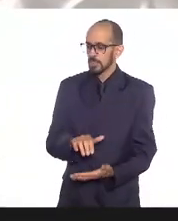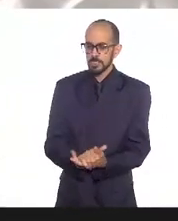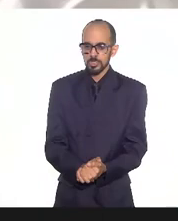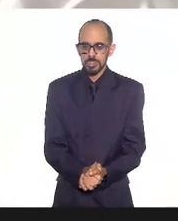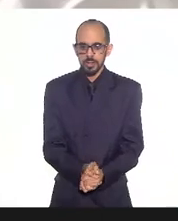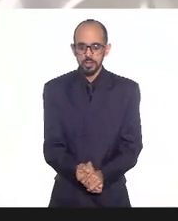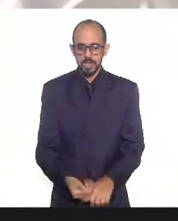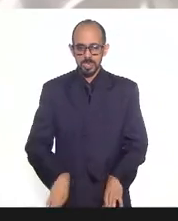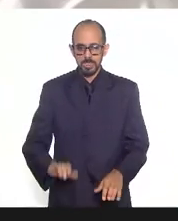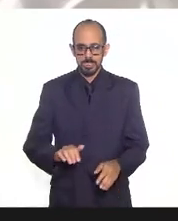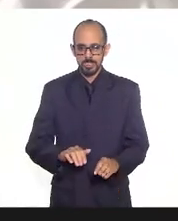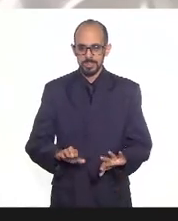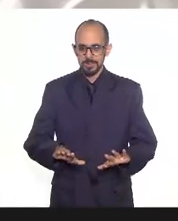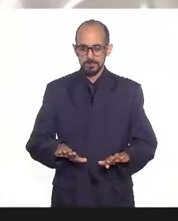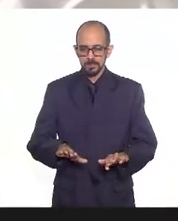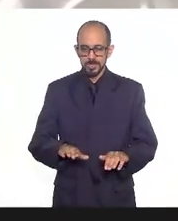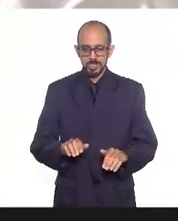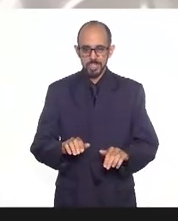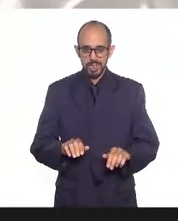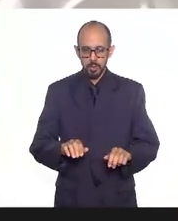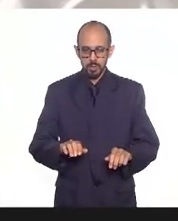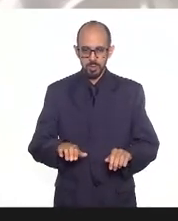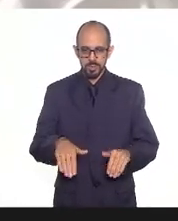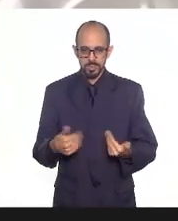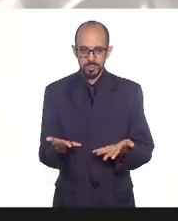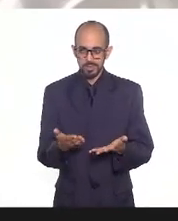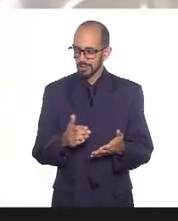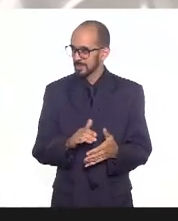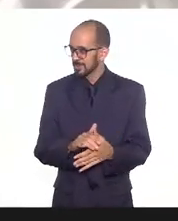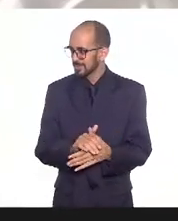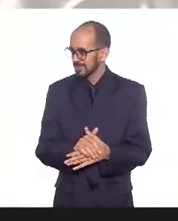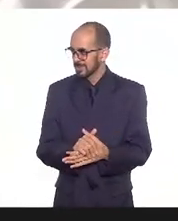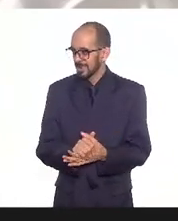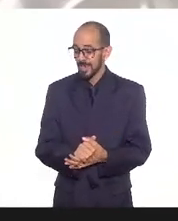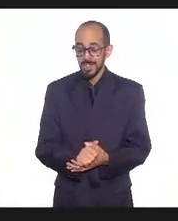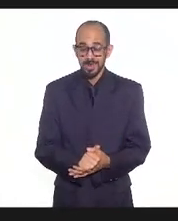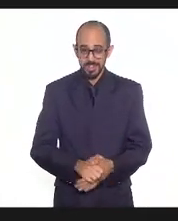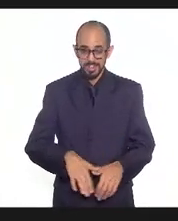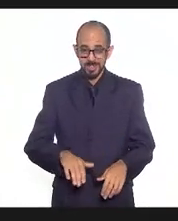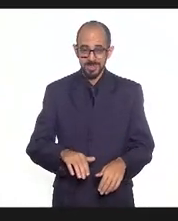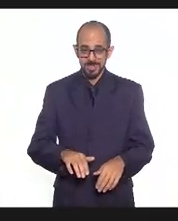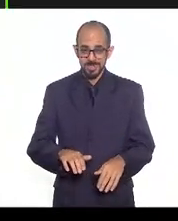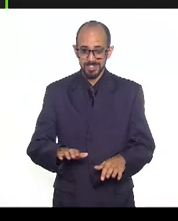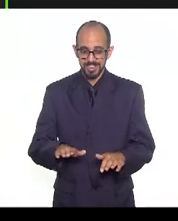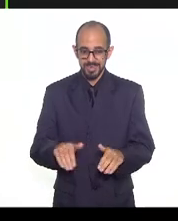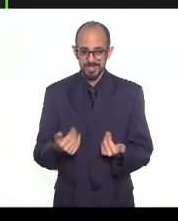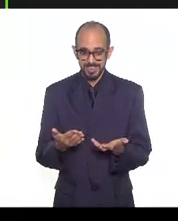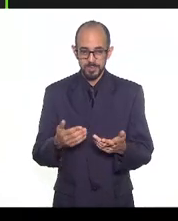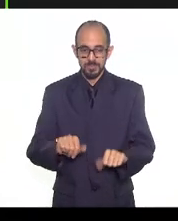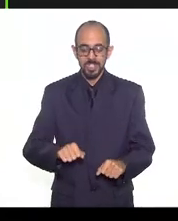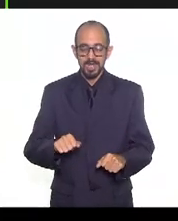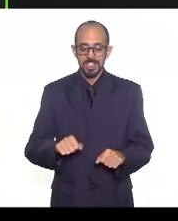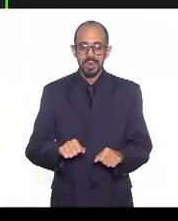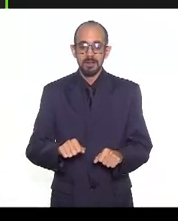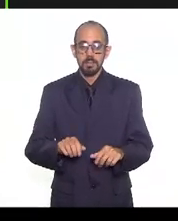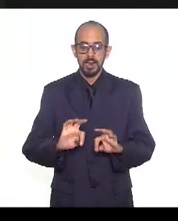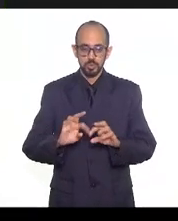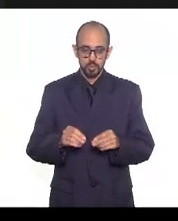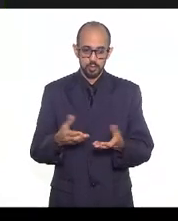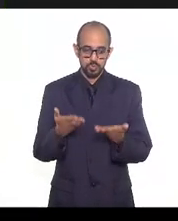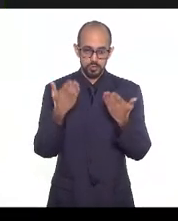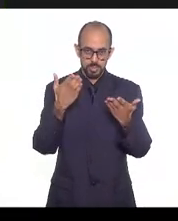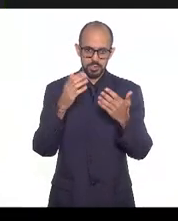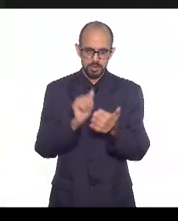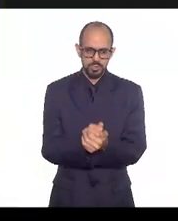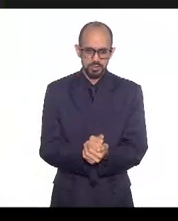desigualdades né e bem lembrada aqui pelo Sérgio viva o SUS sempre o SUS e viva também